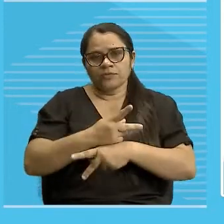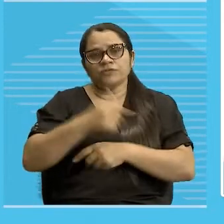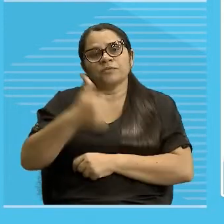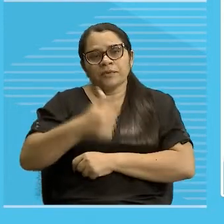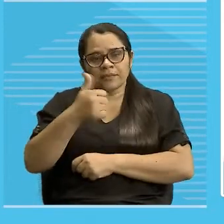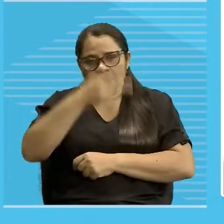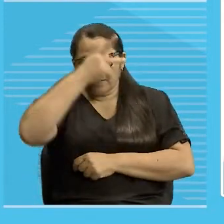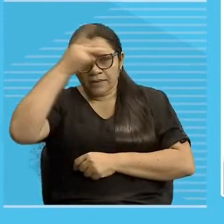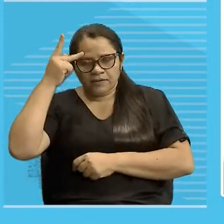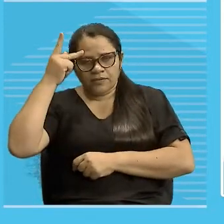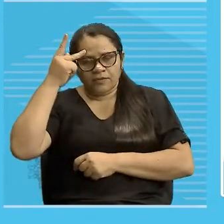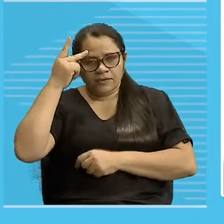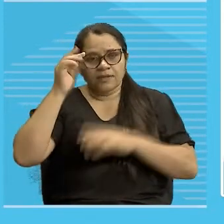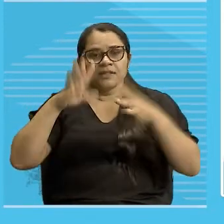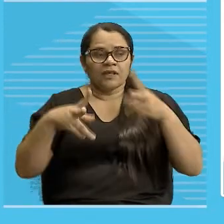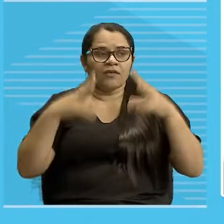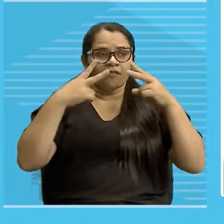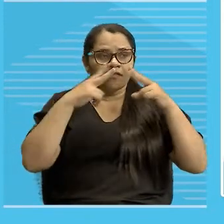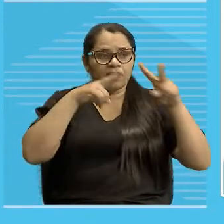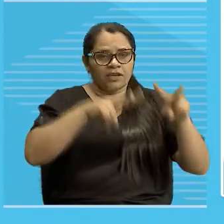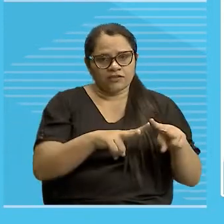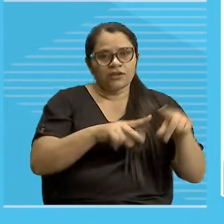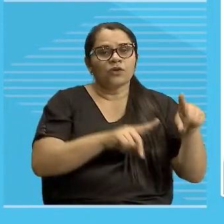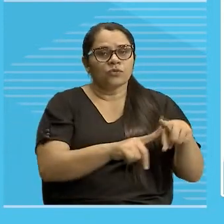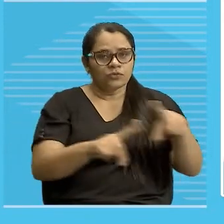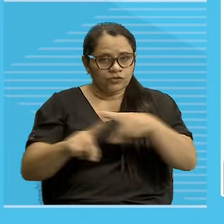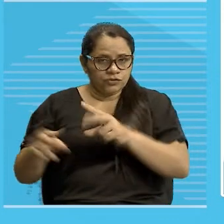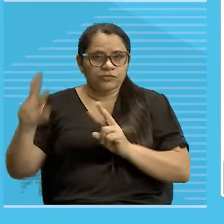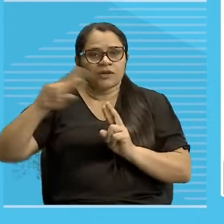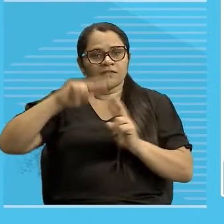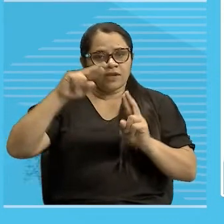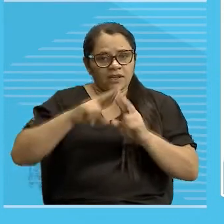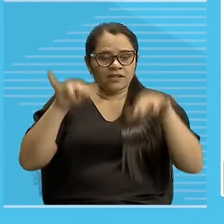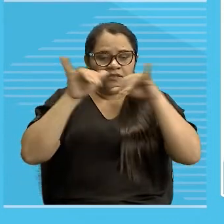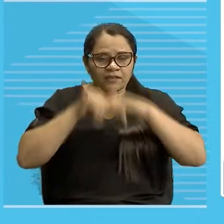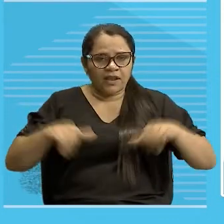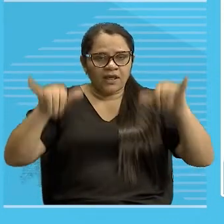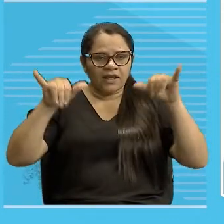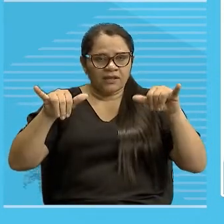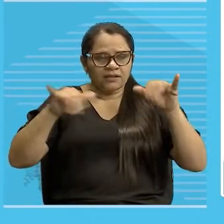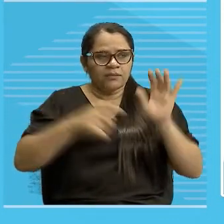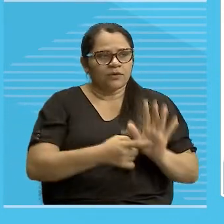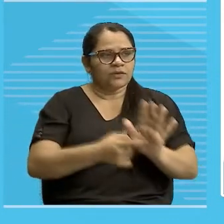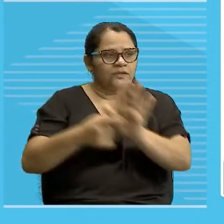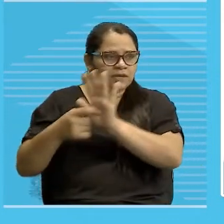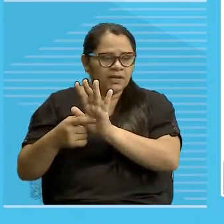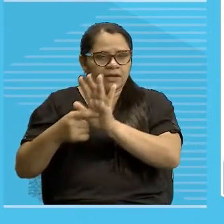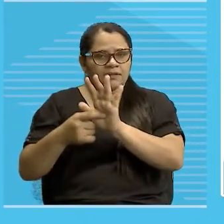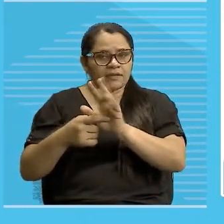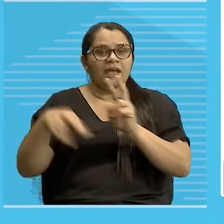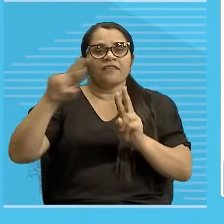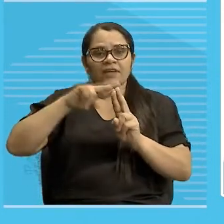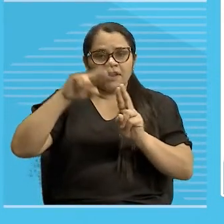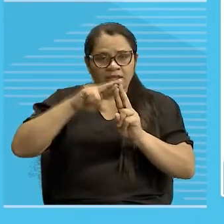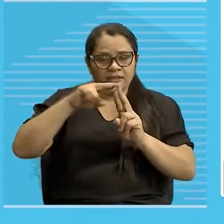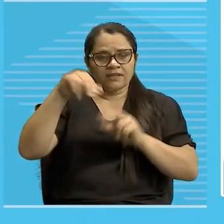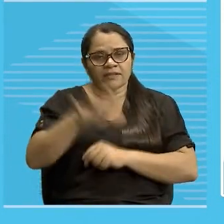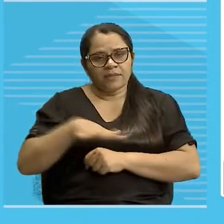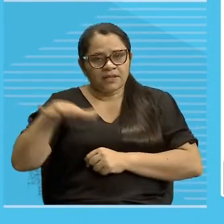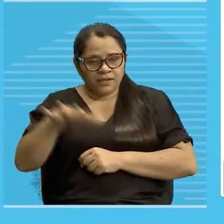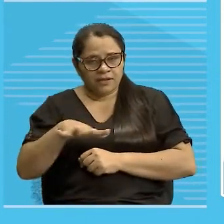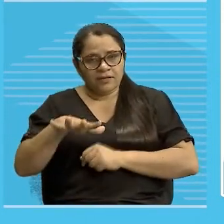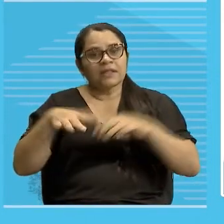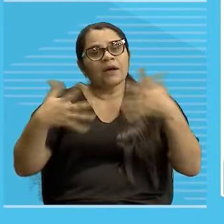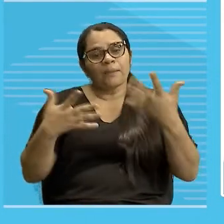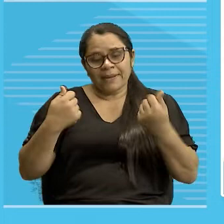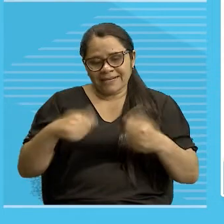atenção ao tipo de referência que nós estamos aqui mencionando, é a referência, gente, espacial, tá? Então, muita calma nessa